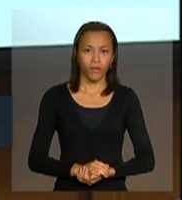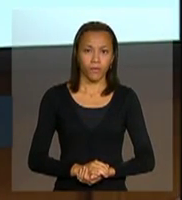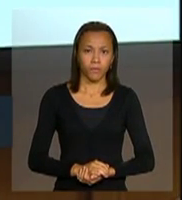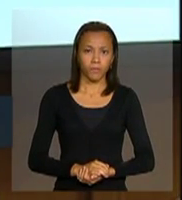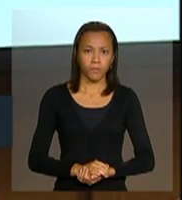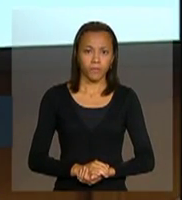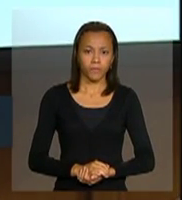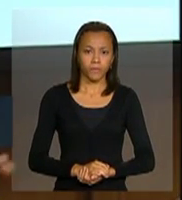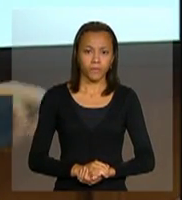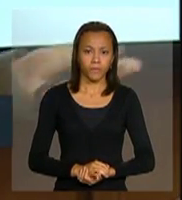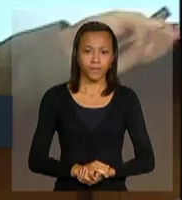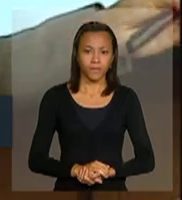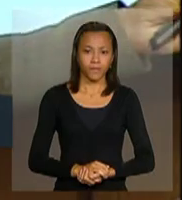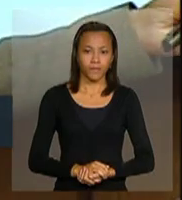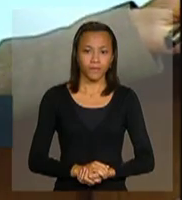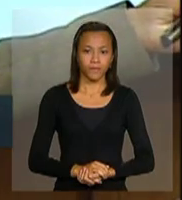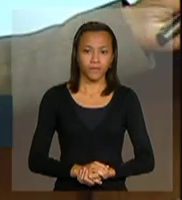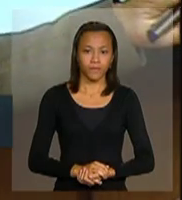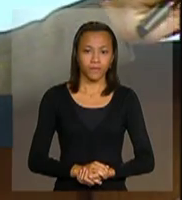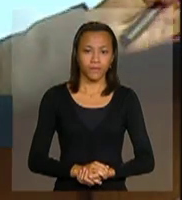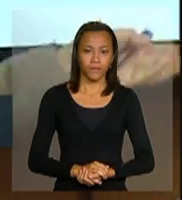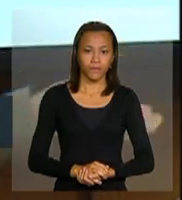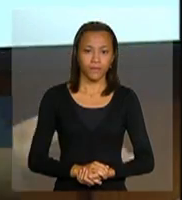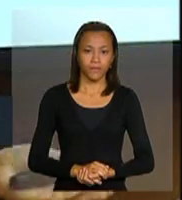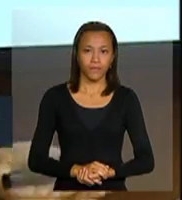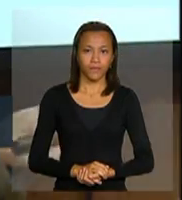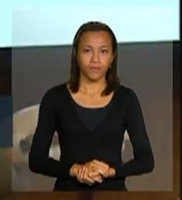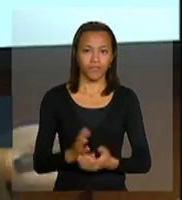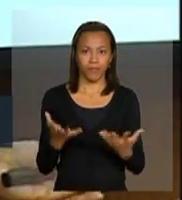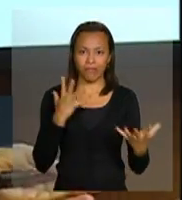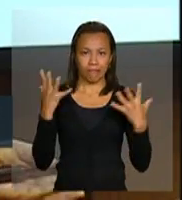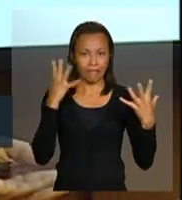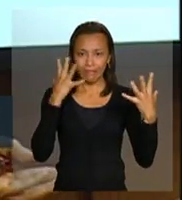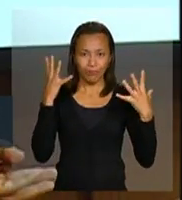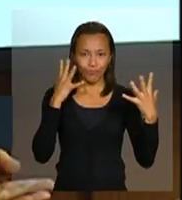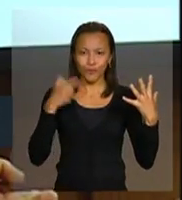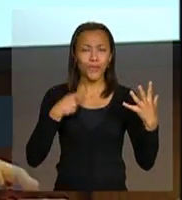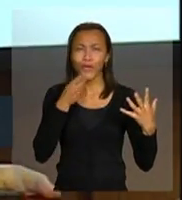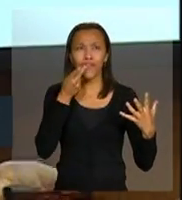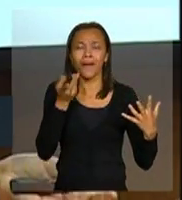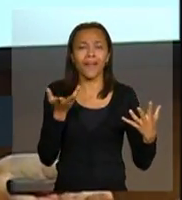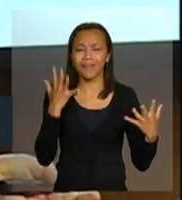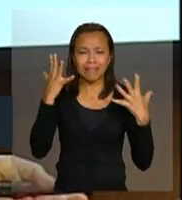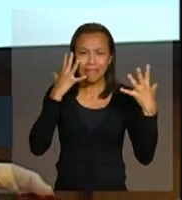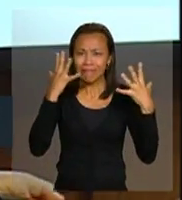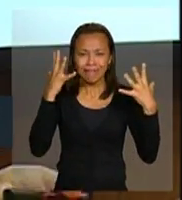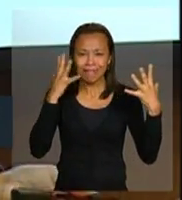e ele me atrapalha, ele me atrapalhou, agora não sei o eu ia falar mais, viu, ministro?